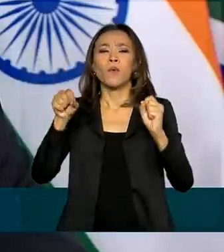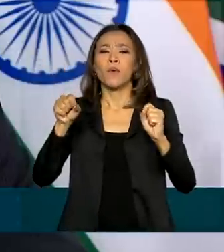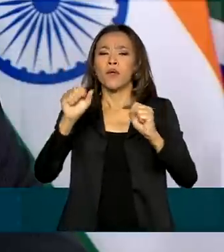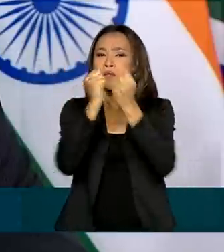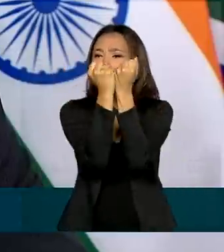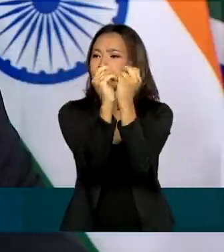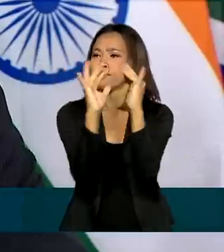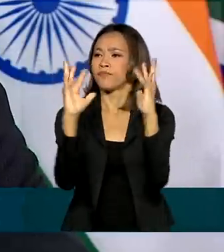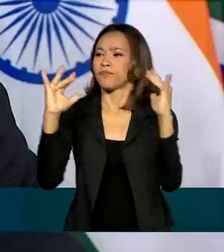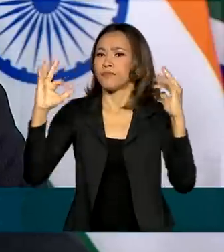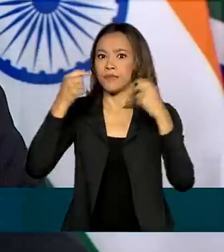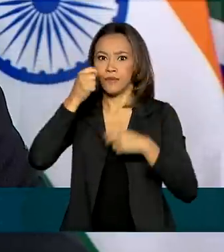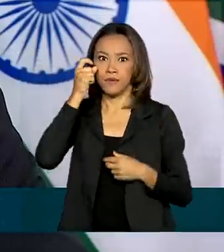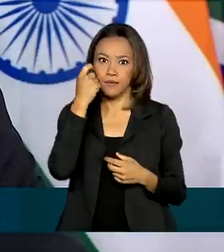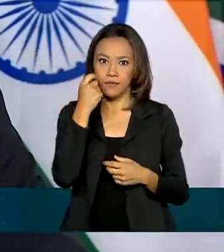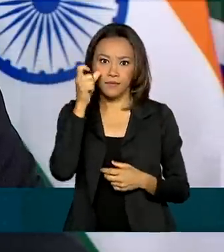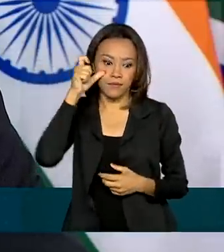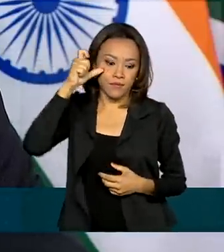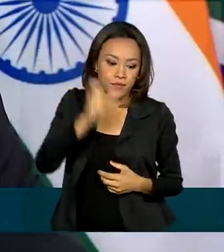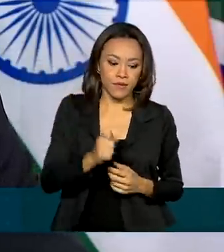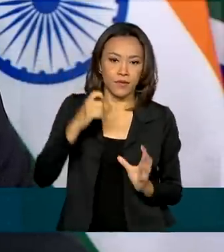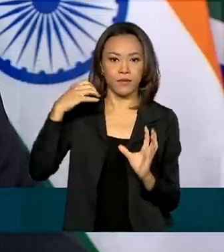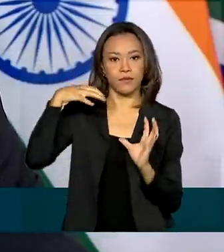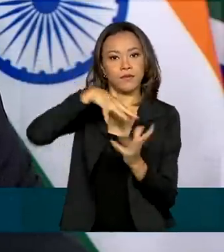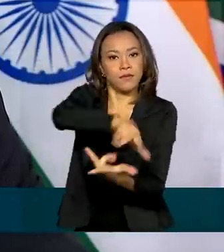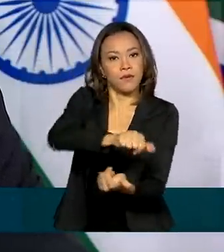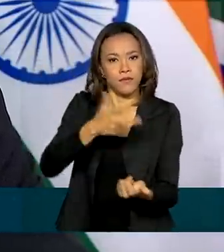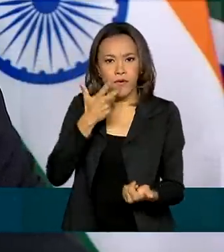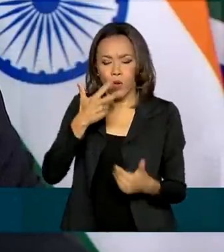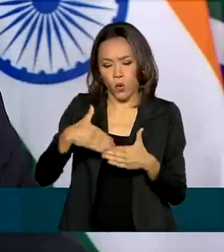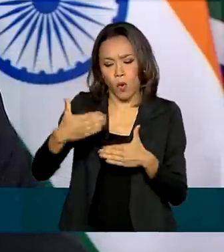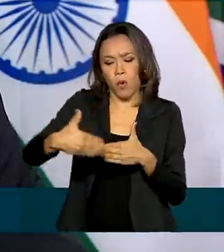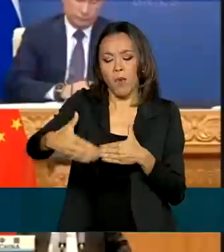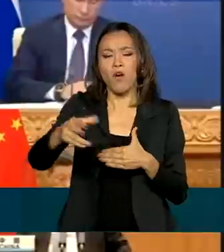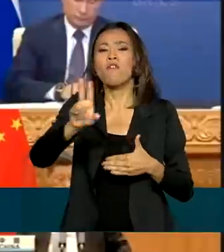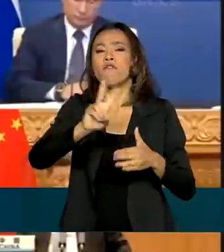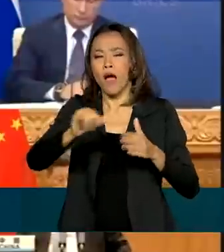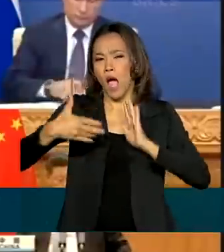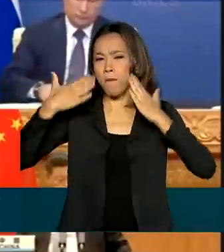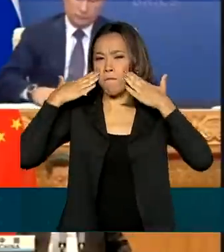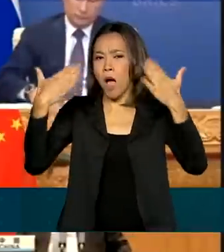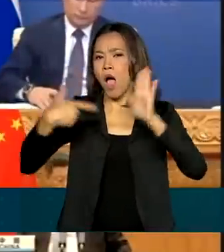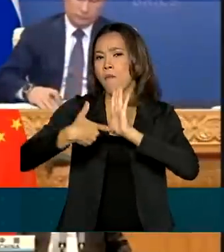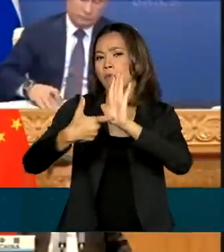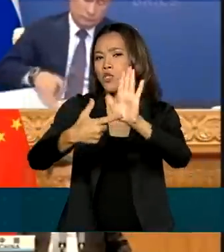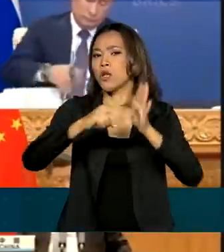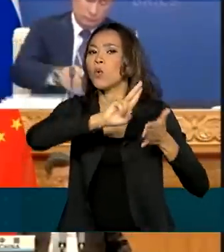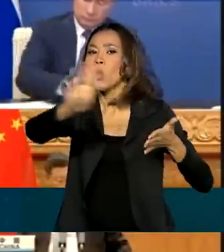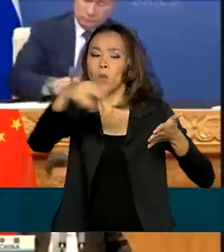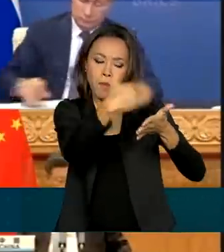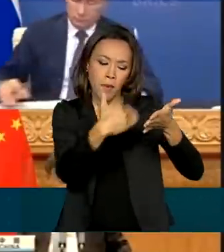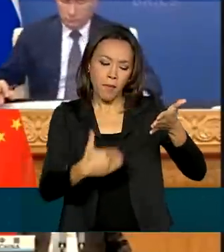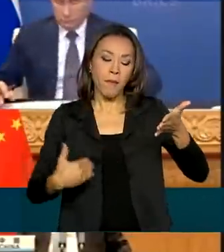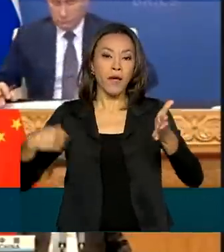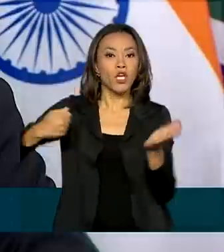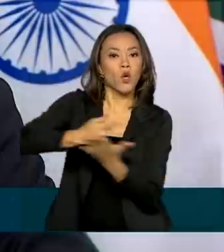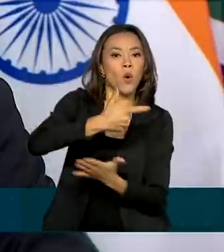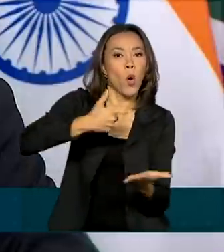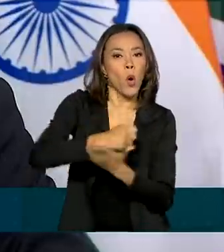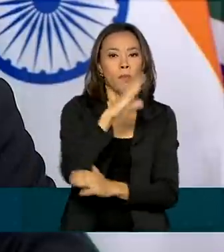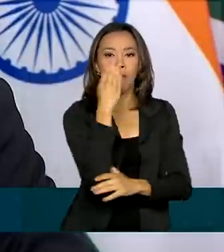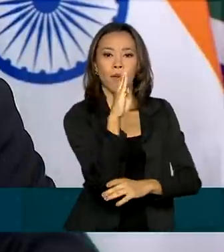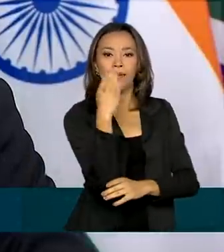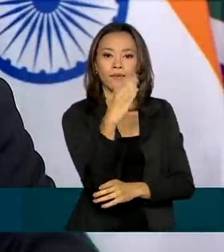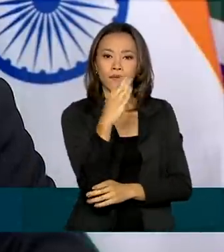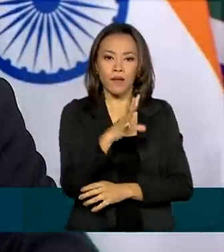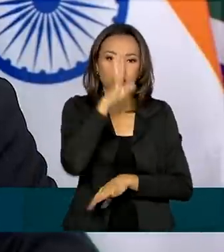interesse mundial, afirmou que nos próximos dias vai revelar uma lista com nomes de países que importam madeira ilegal